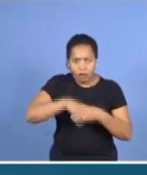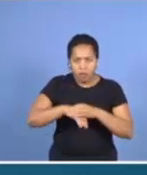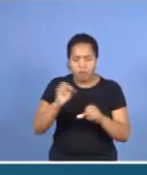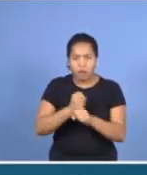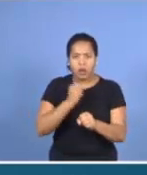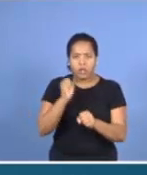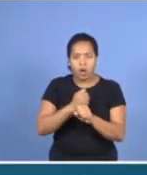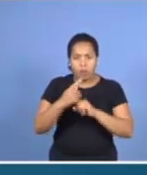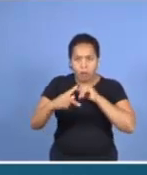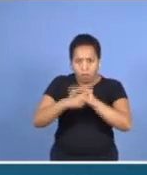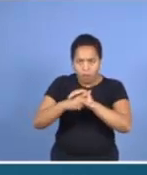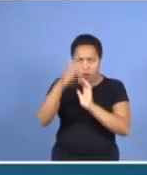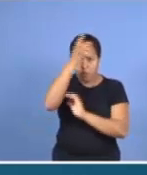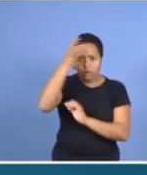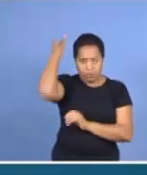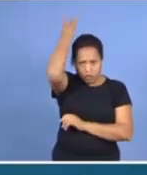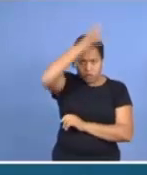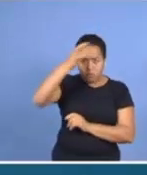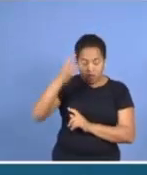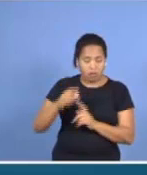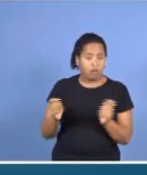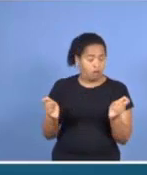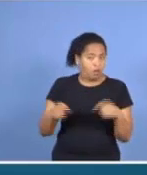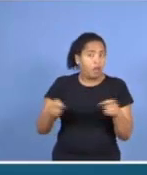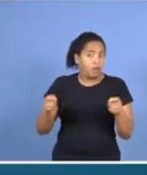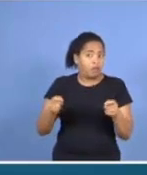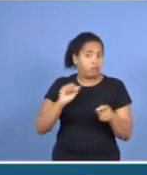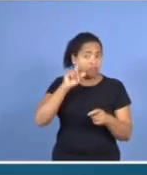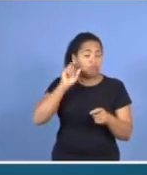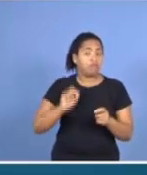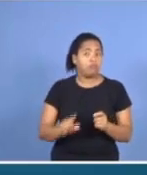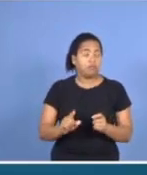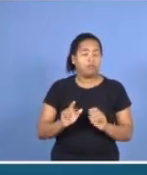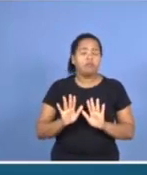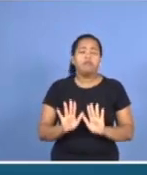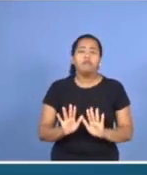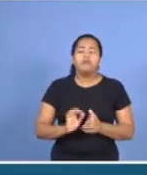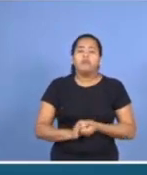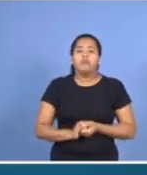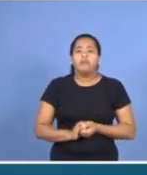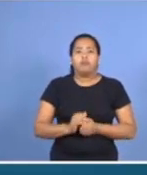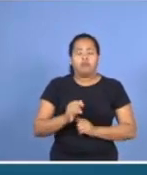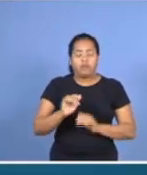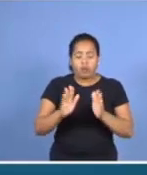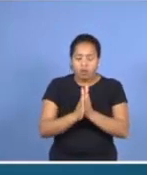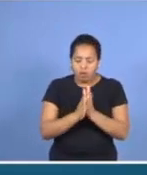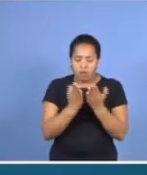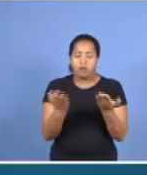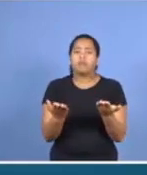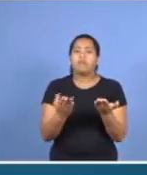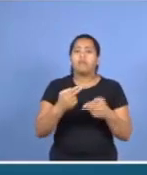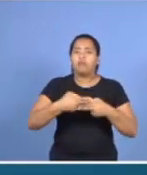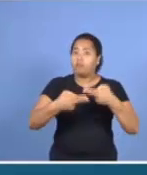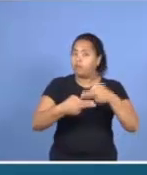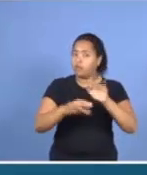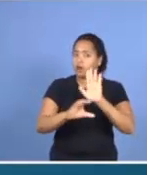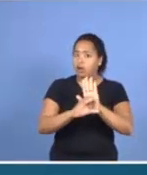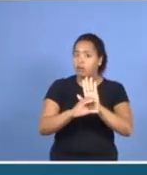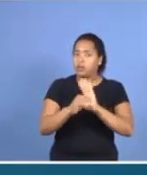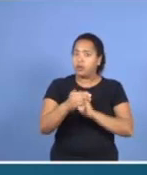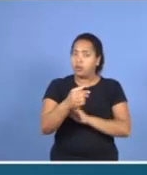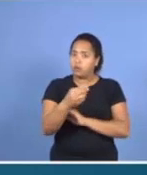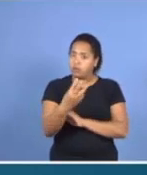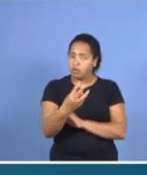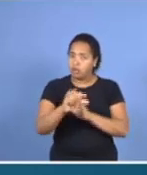do Espírito. Os irmãos agora trabalhando, abrindo os textos, Neemias capítulo 3, versículo 5,